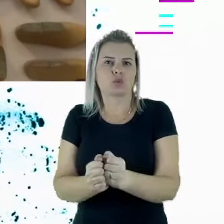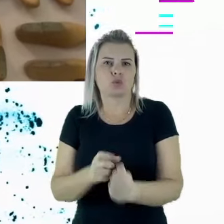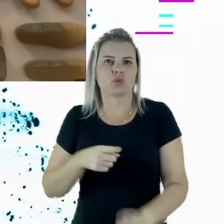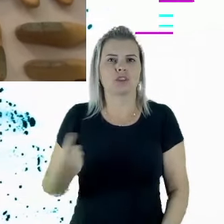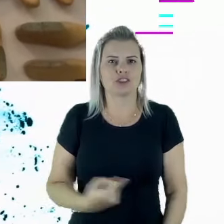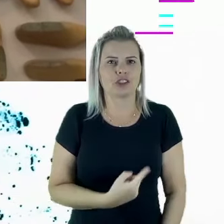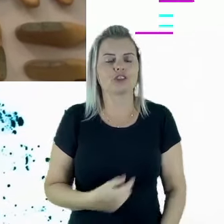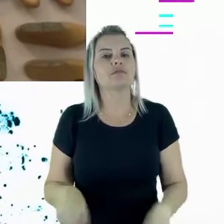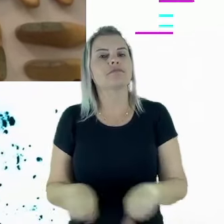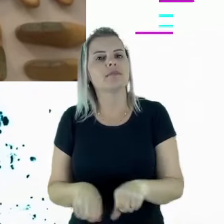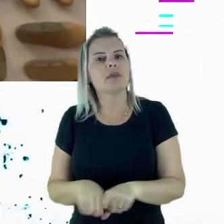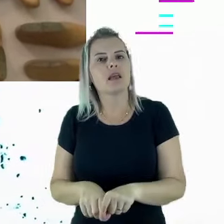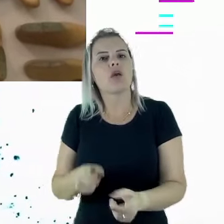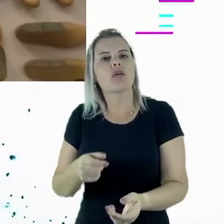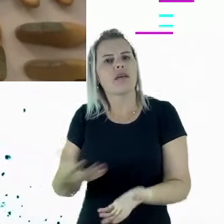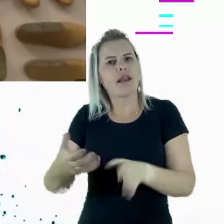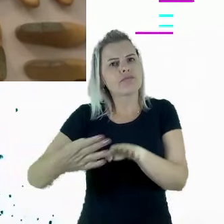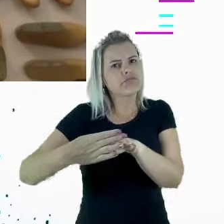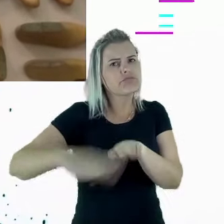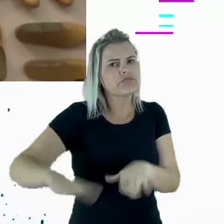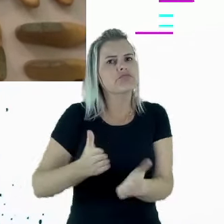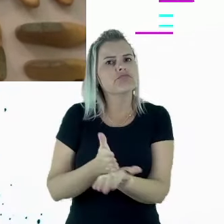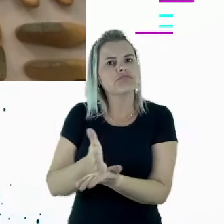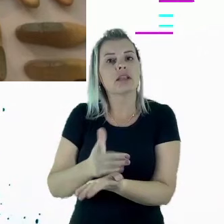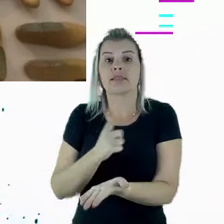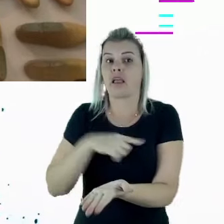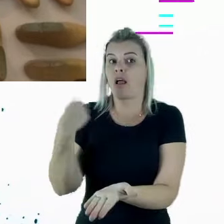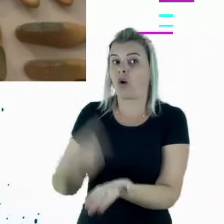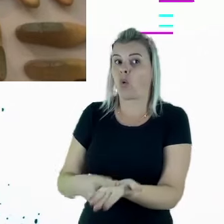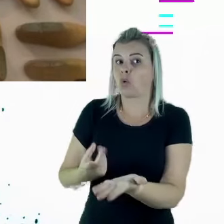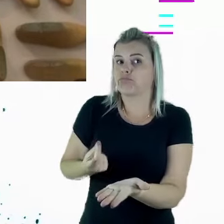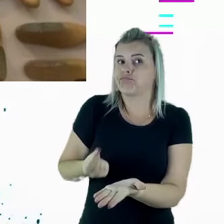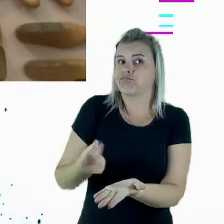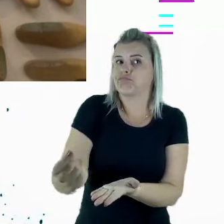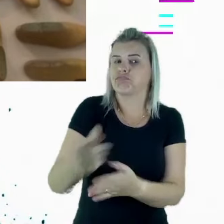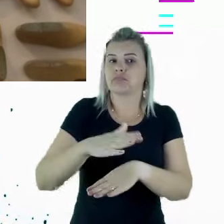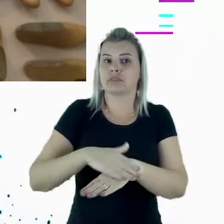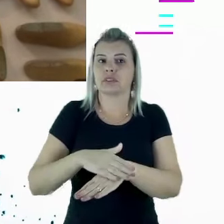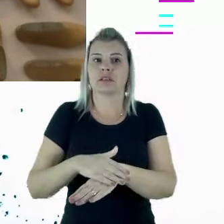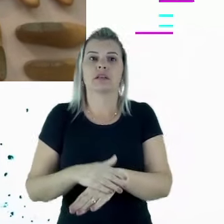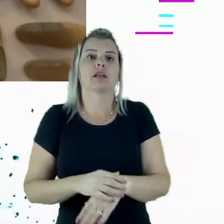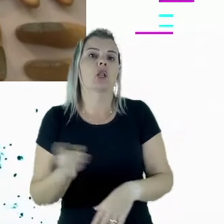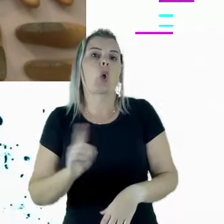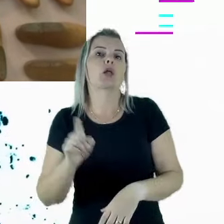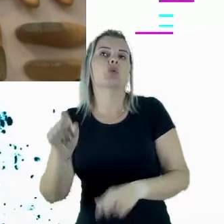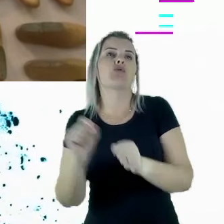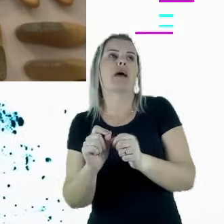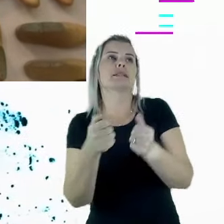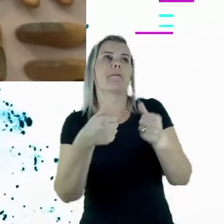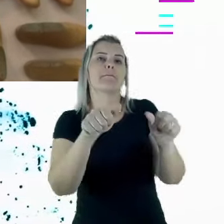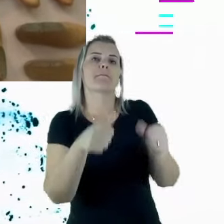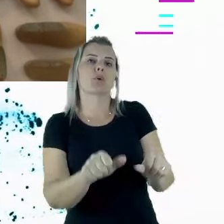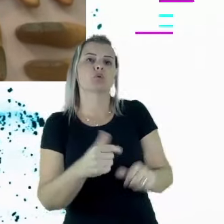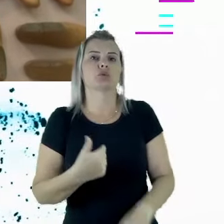exigir essa fidelidade em troca. Ou seja, a gente faz acordos de longo prazo, que não é publi. Ah, faz um post ali para mim. Faz uma...